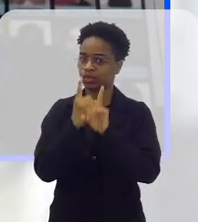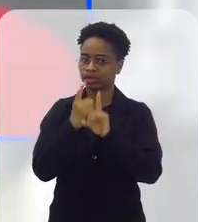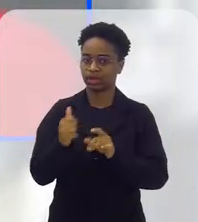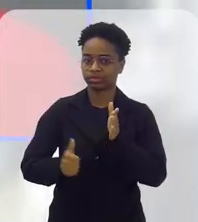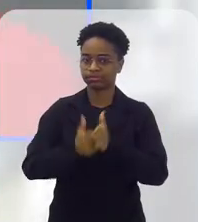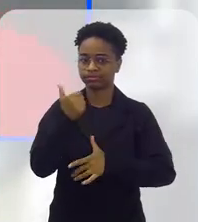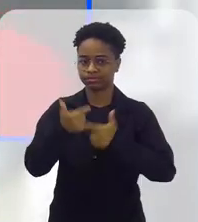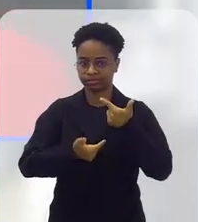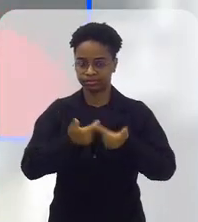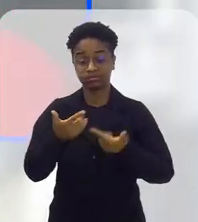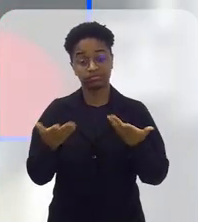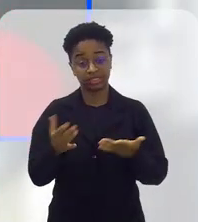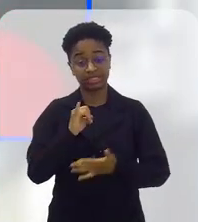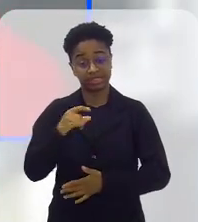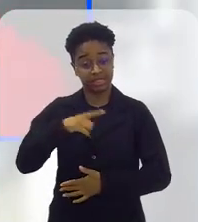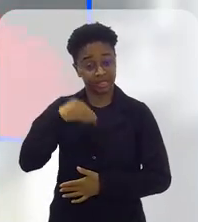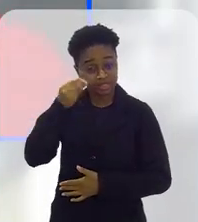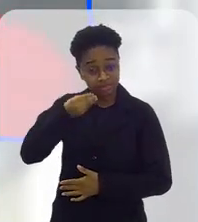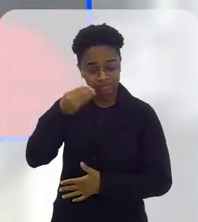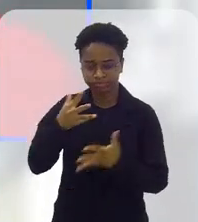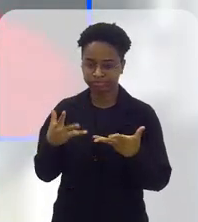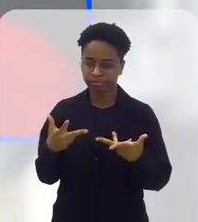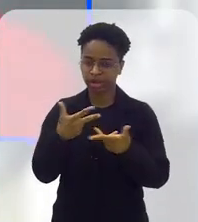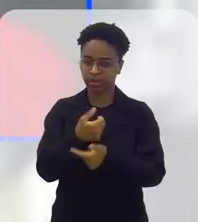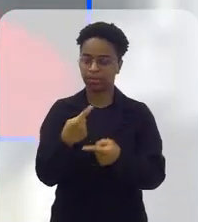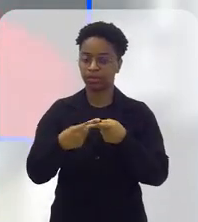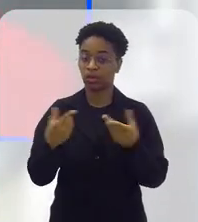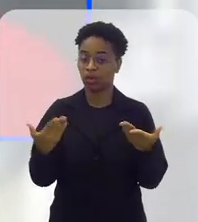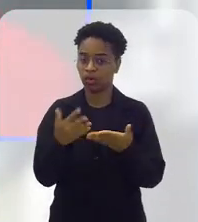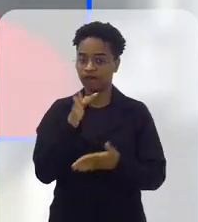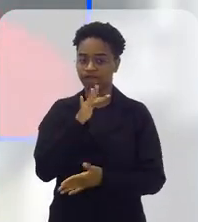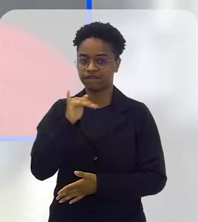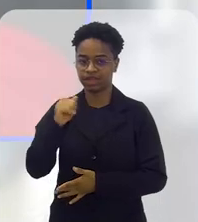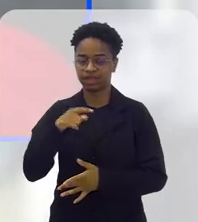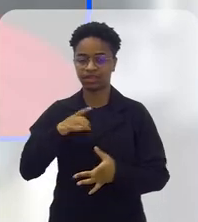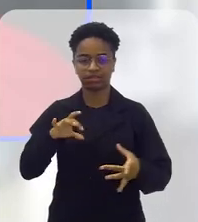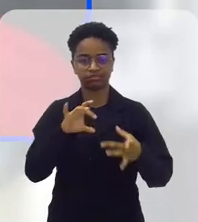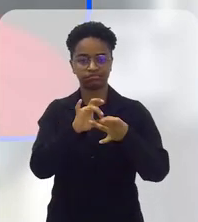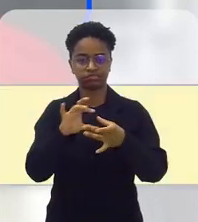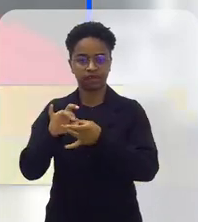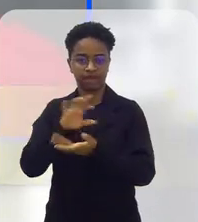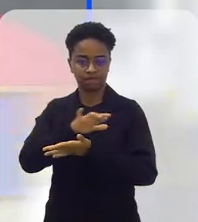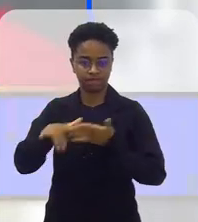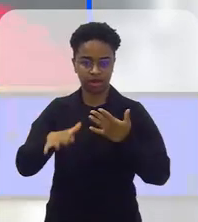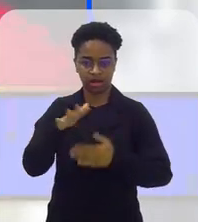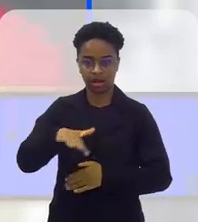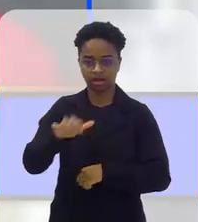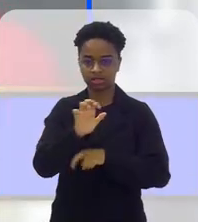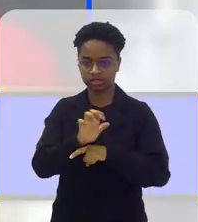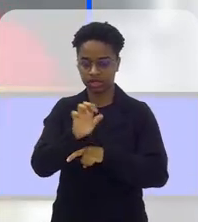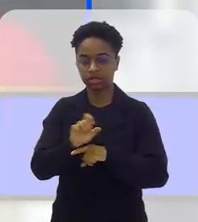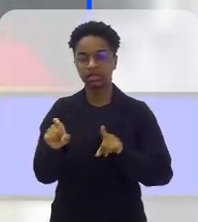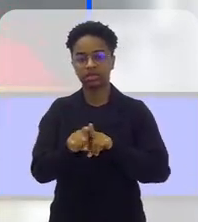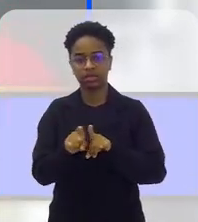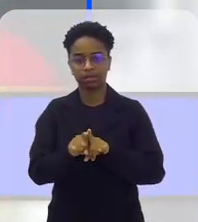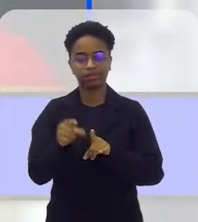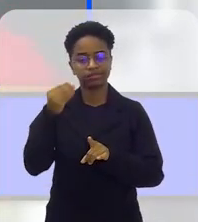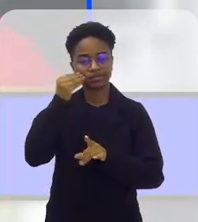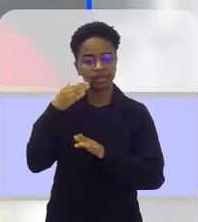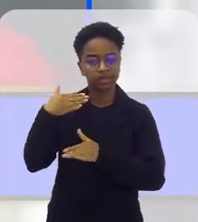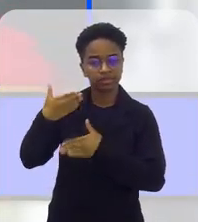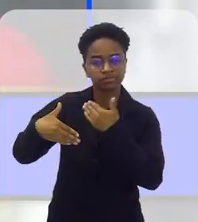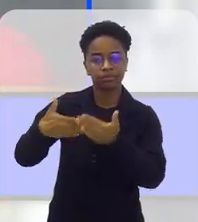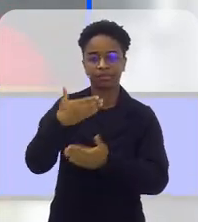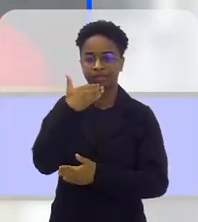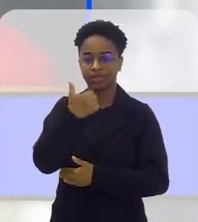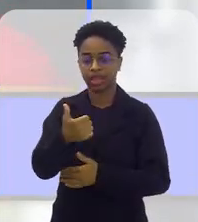primeiro emprego. E tendo essa experiência fantástica. Hoje, na FIA, temos vários parceiros de estágio, estamos buscando cada vez mais, bem assim